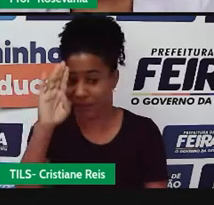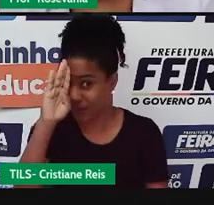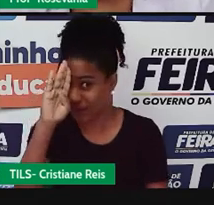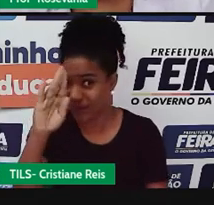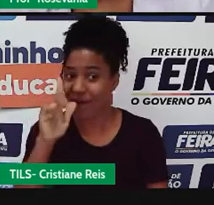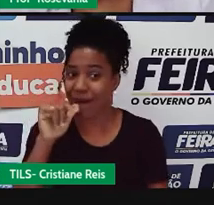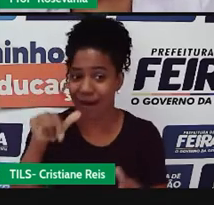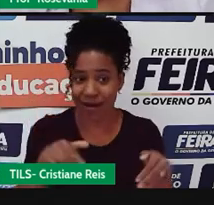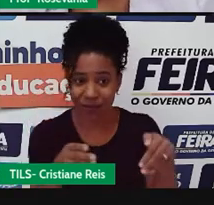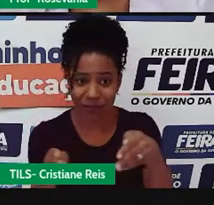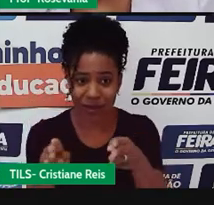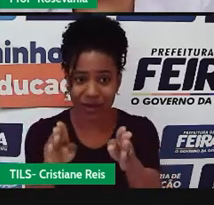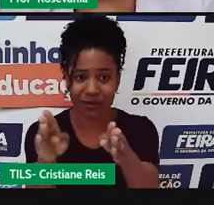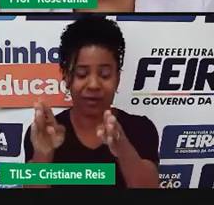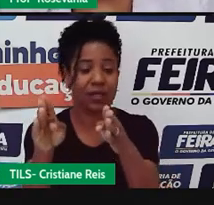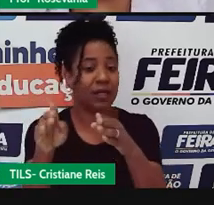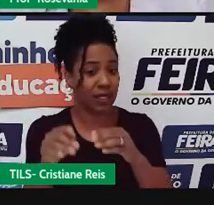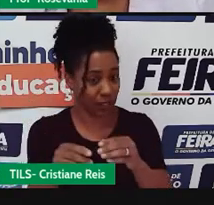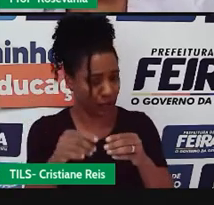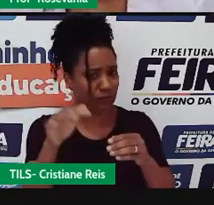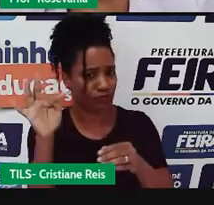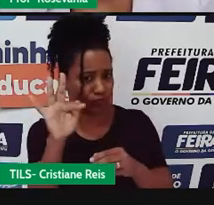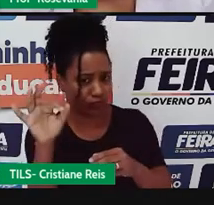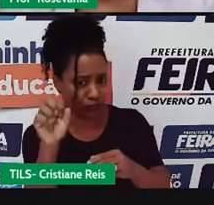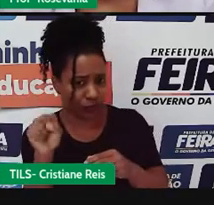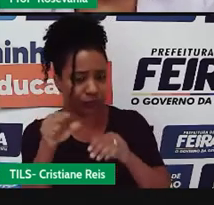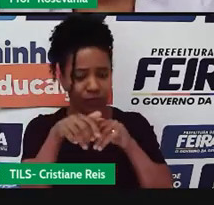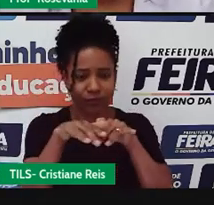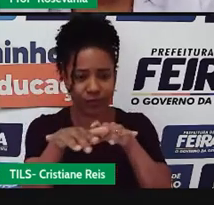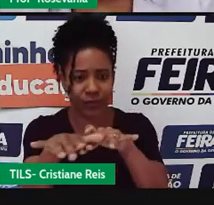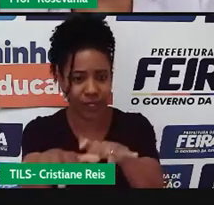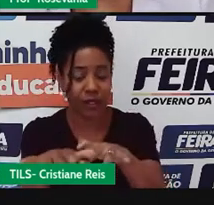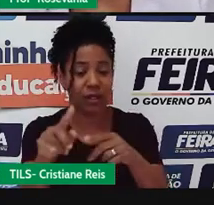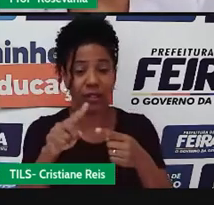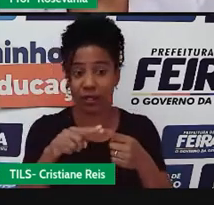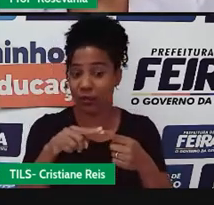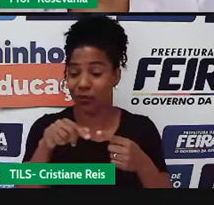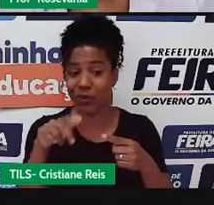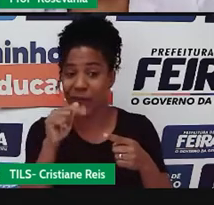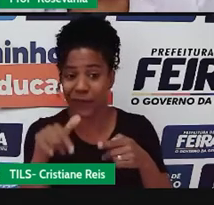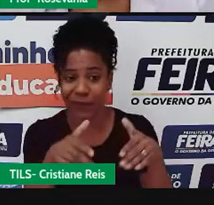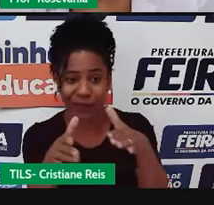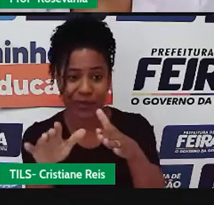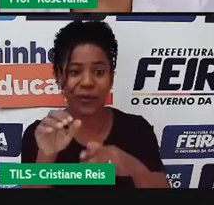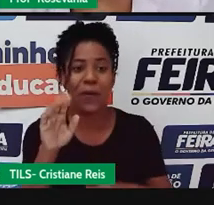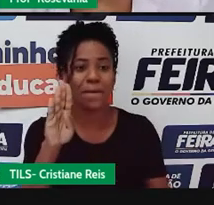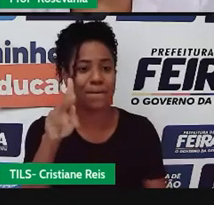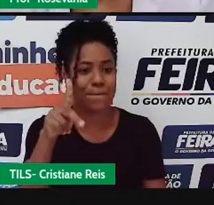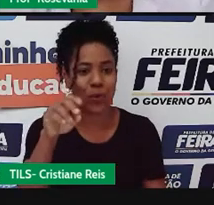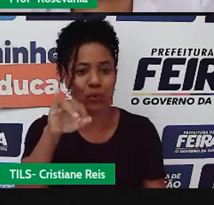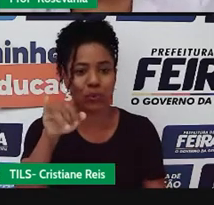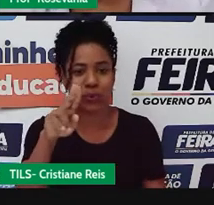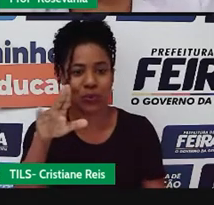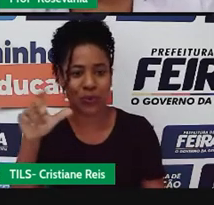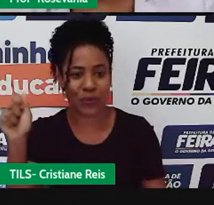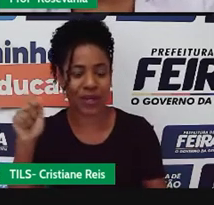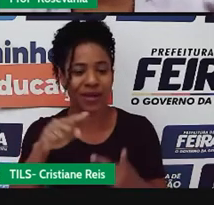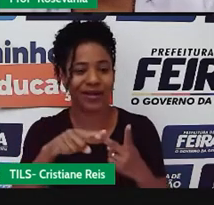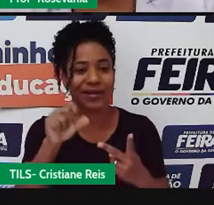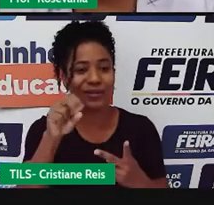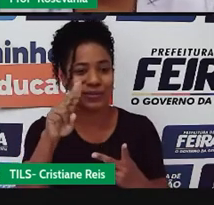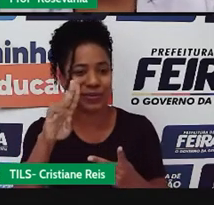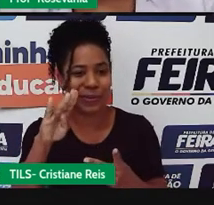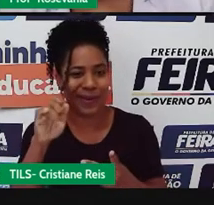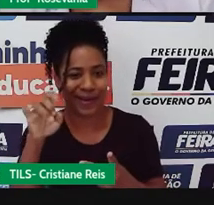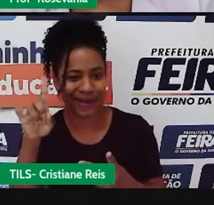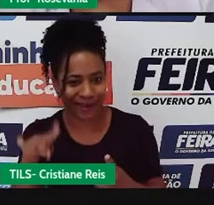Nasce ou passam por Feira de Santana, né, os rios Pojuca, o rio Subaé, o rio Jacuípe, né, maior de todos, e é o que